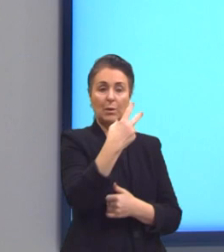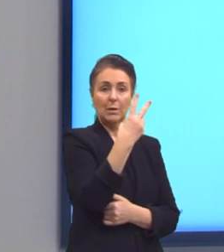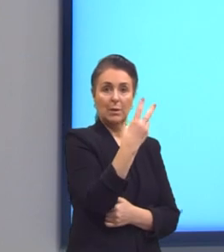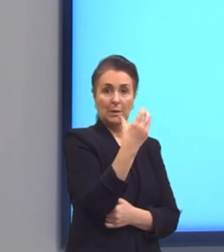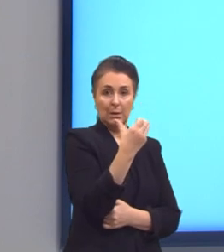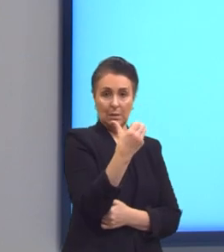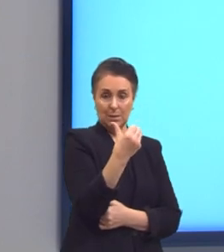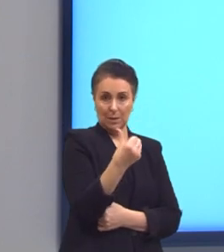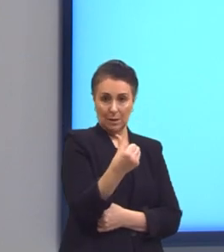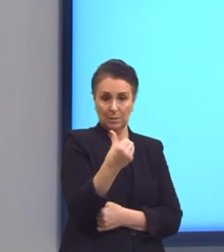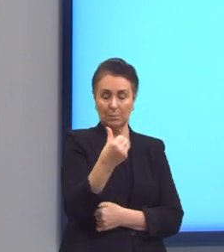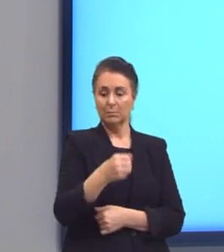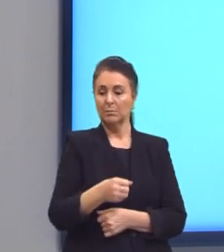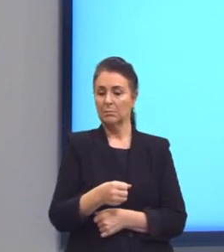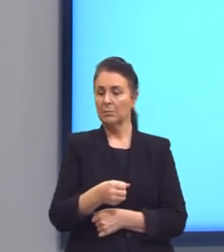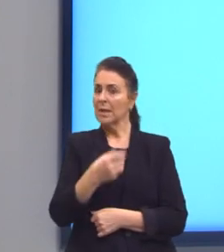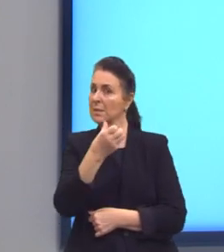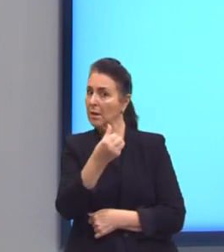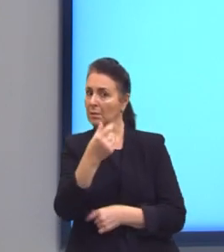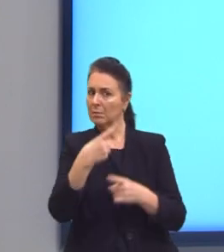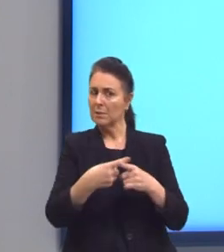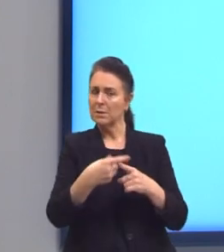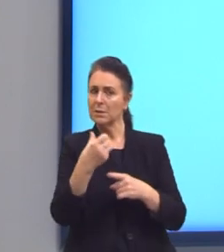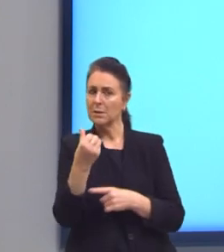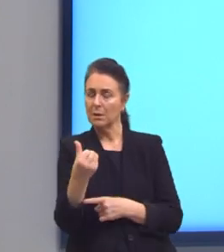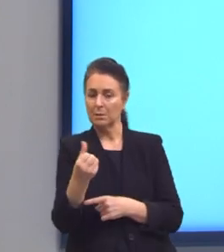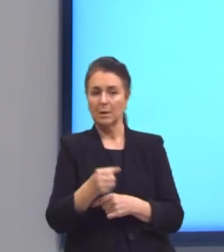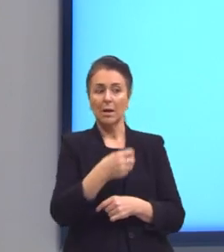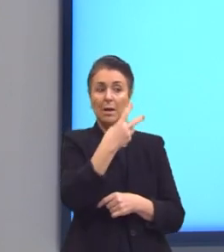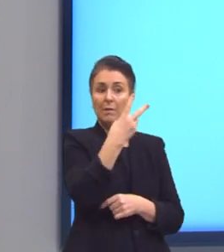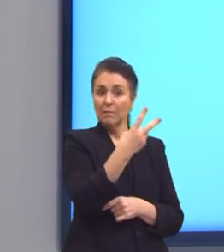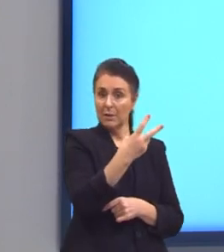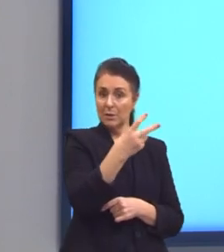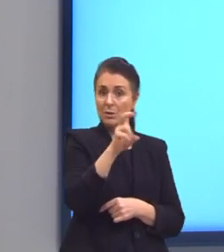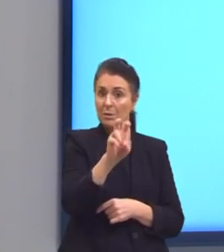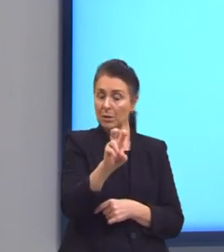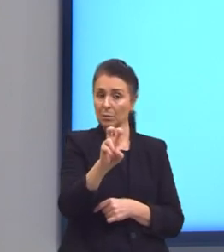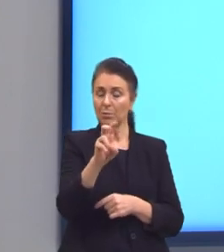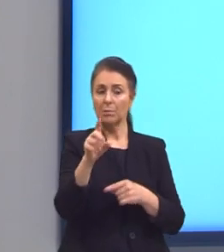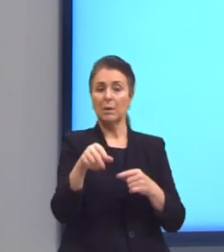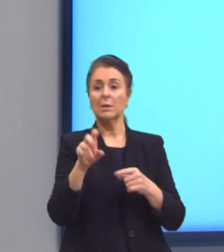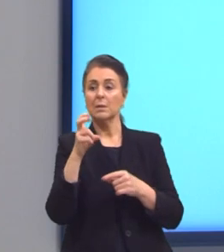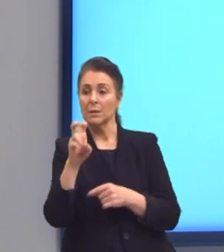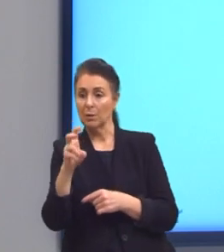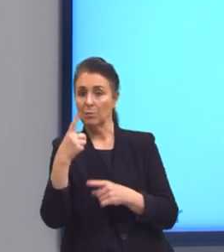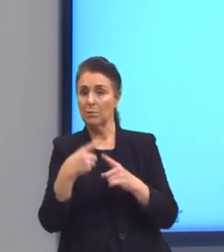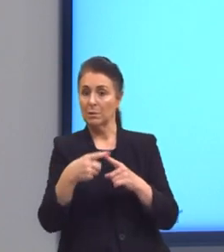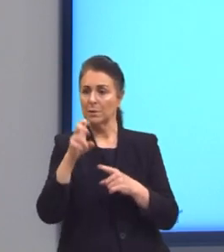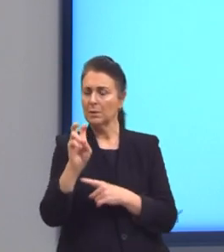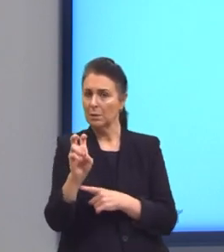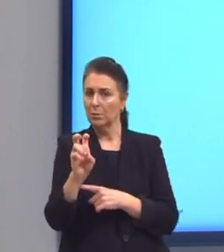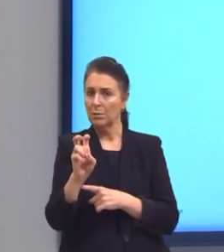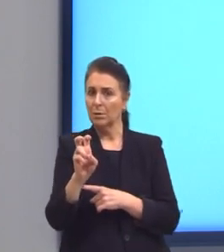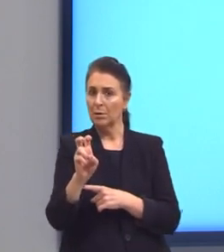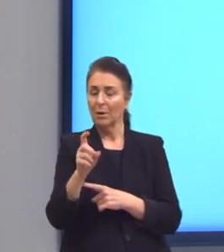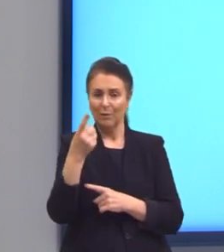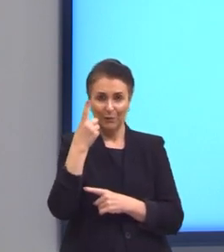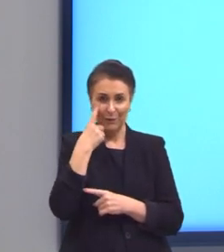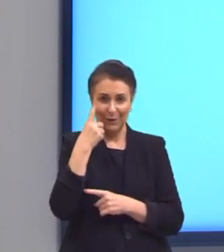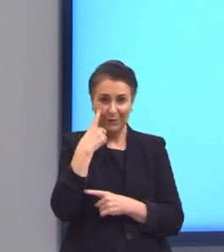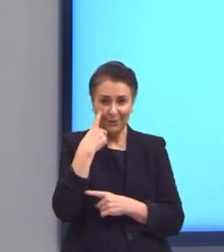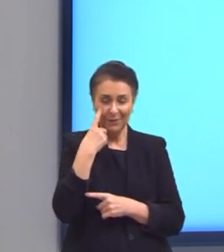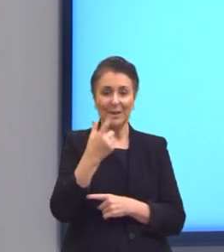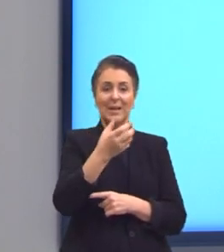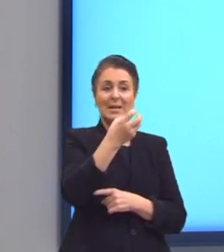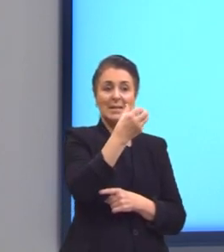é 6 vezes 6. 25 é 5 vezes 5. O que eu vi? Que eu repeti, né? 6